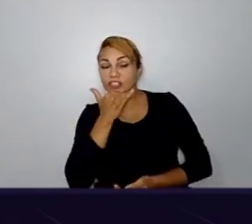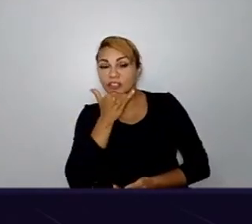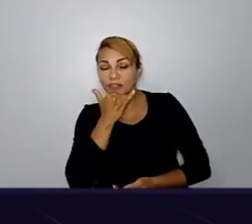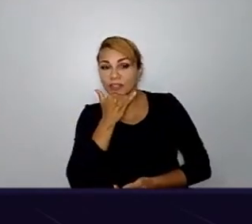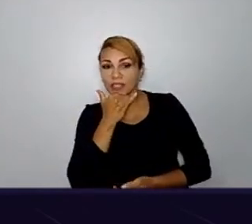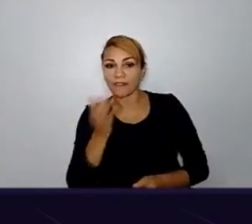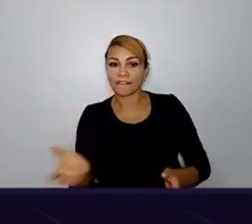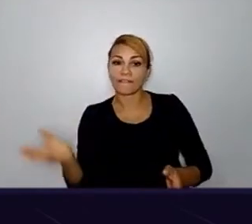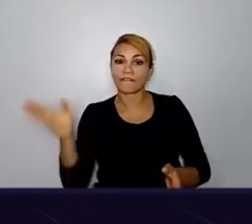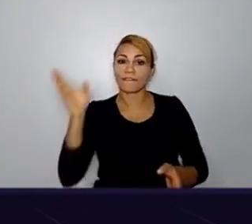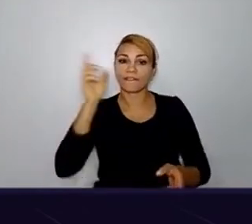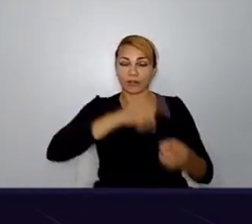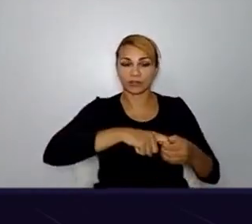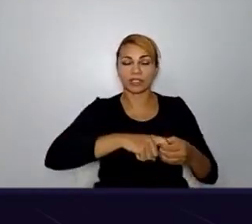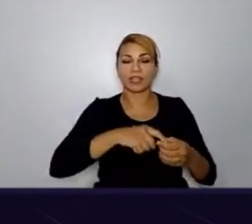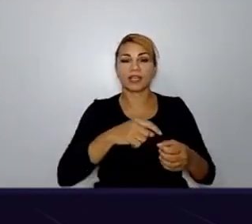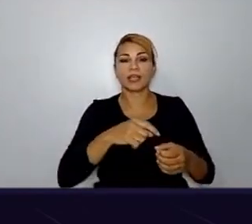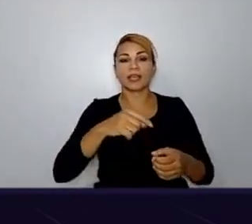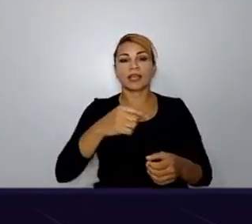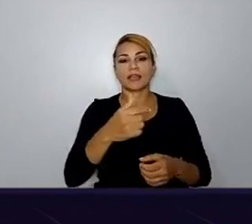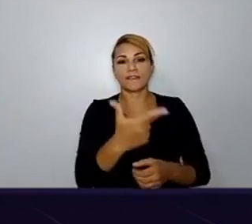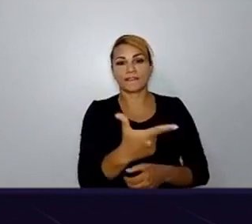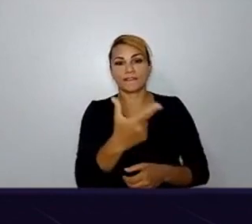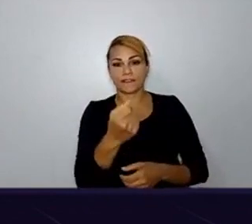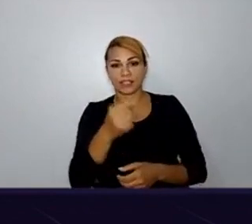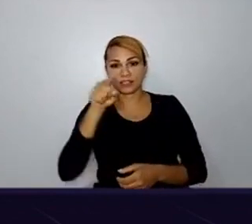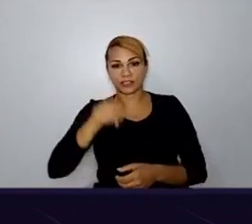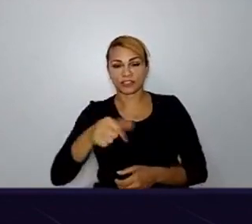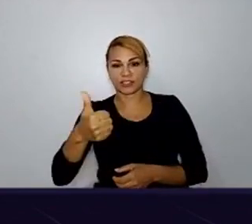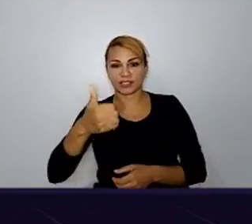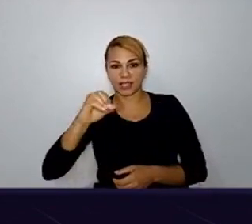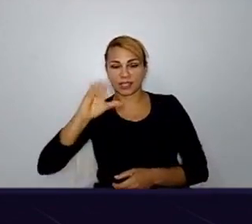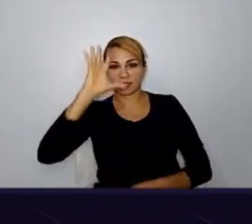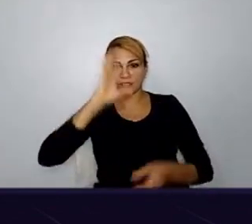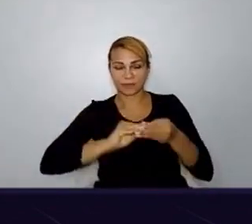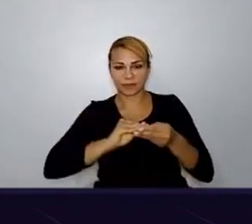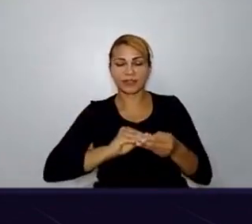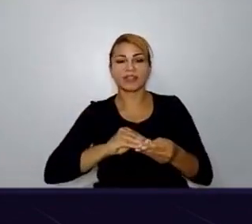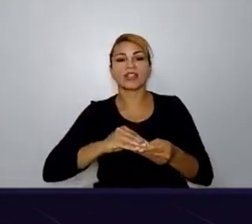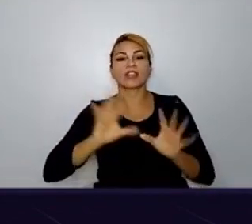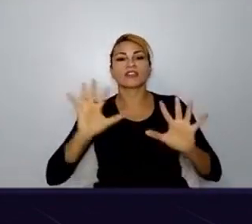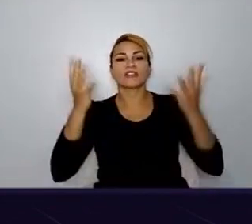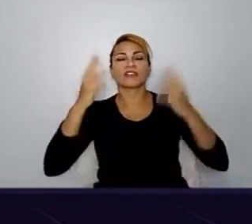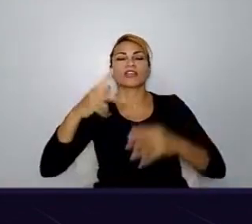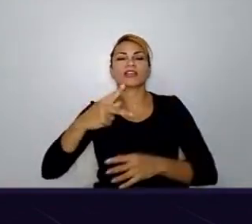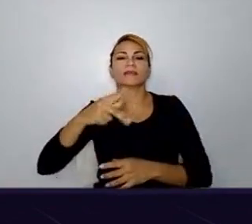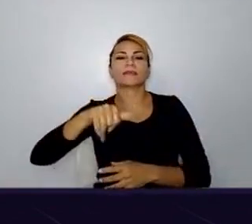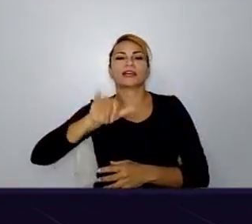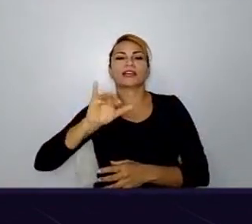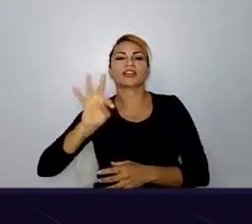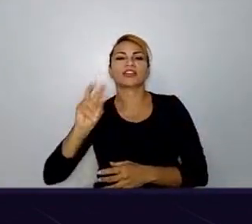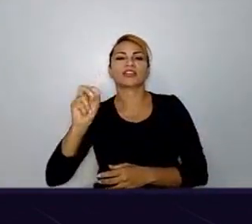noite, 20h10 corrigindo aí o encerramento da Python Brasil. Beijo para todo mundo e até mais.